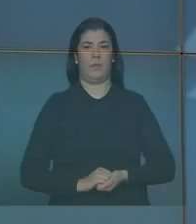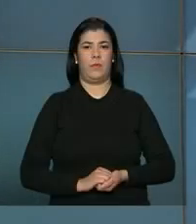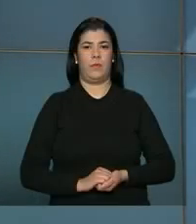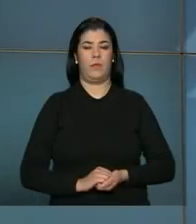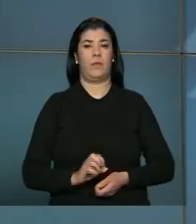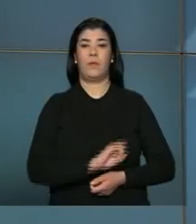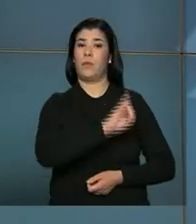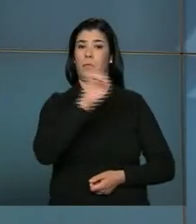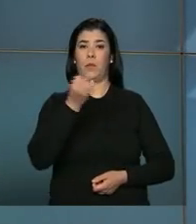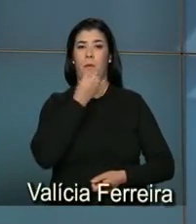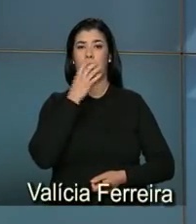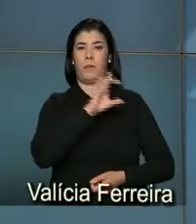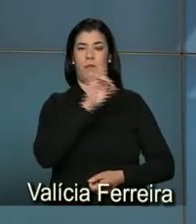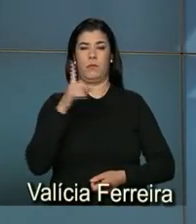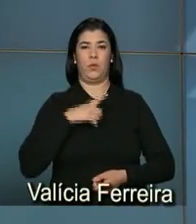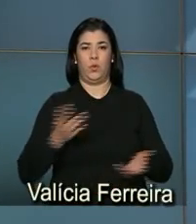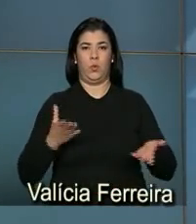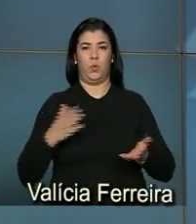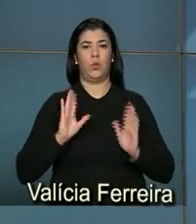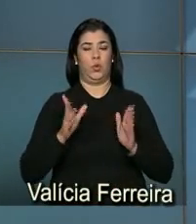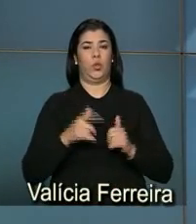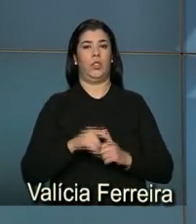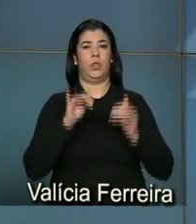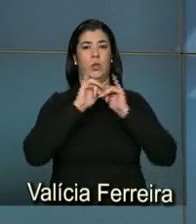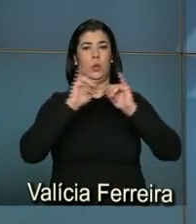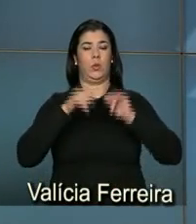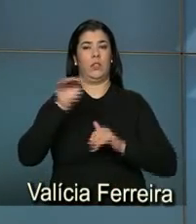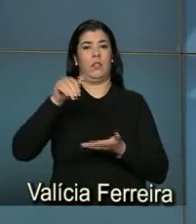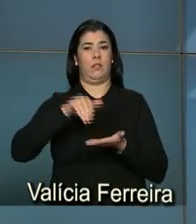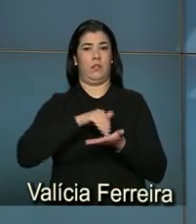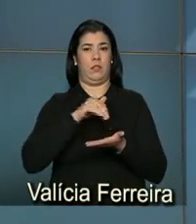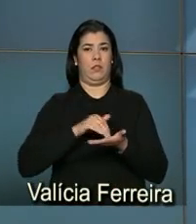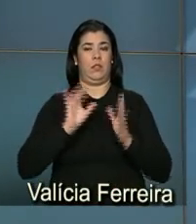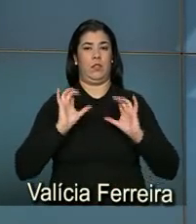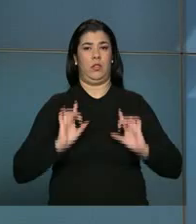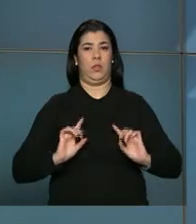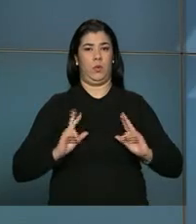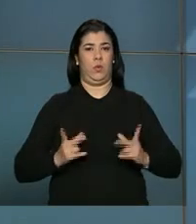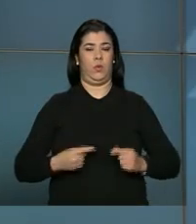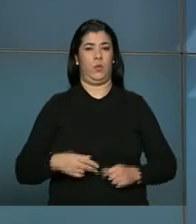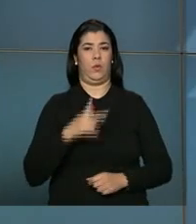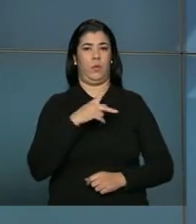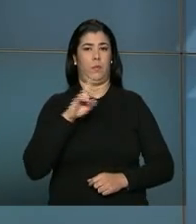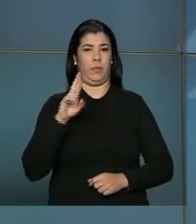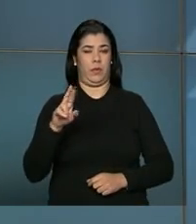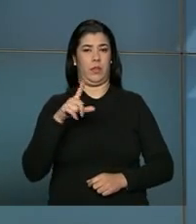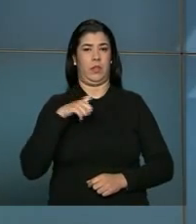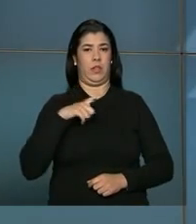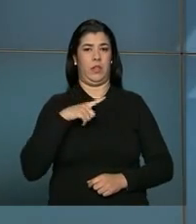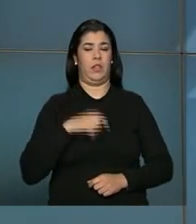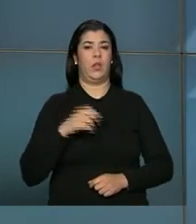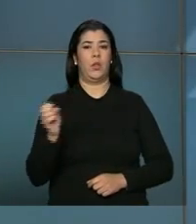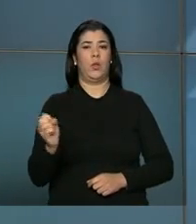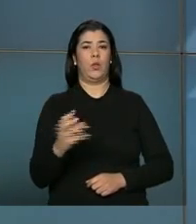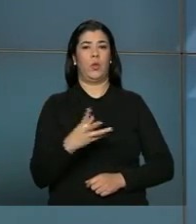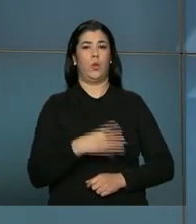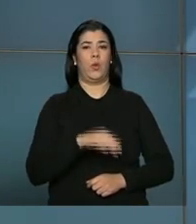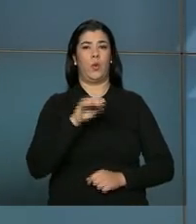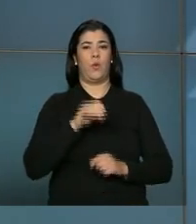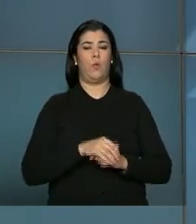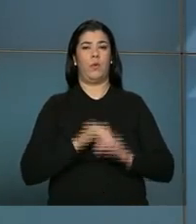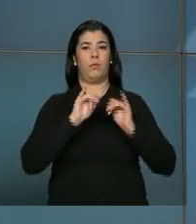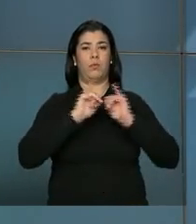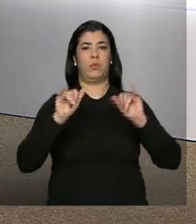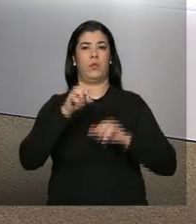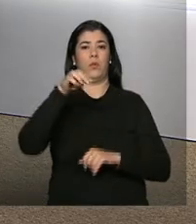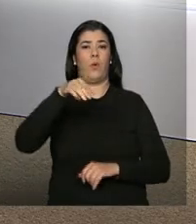Olá, bom dia. Será divulgada daqui a pouco na Secretaria de Direitos Humanos da Presidência da República a nova edição do Mapa da